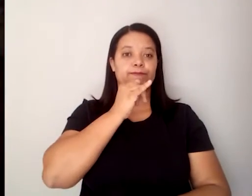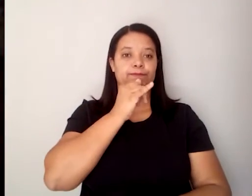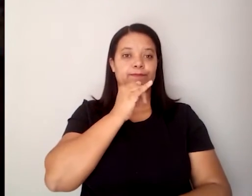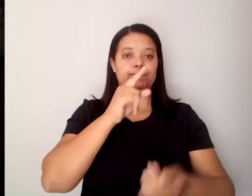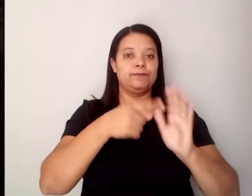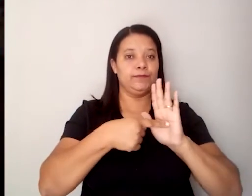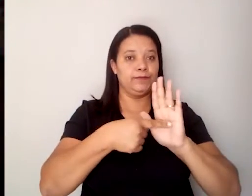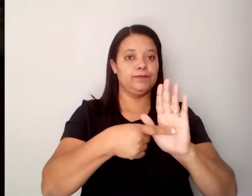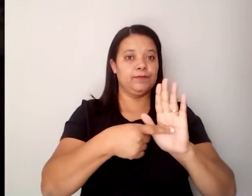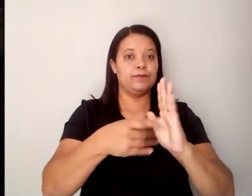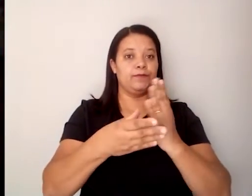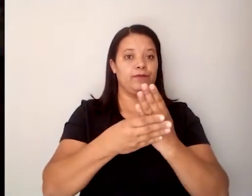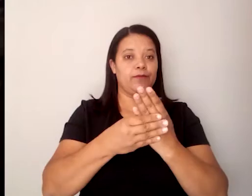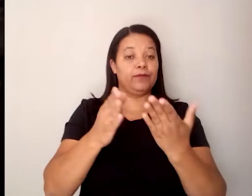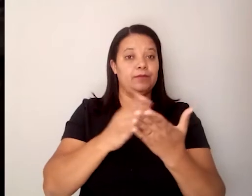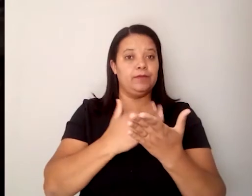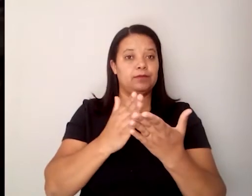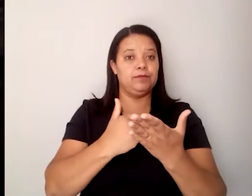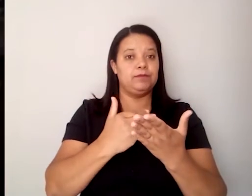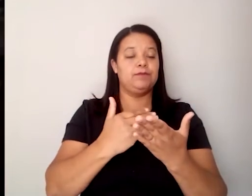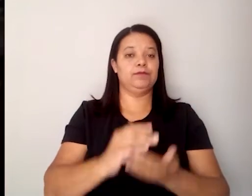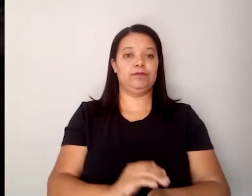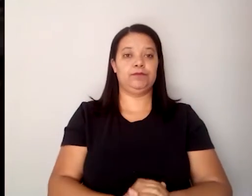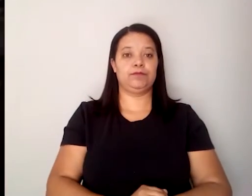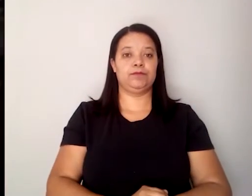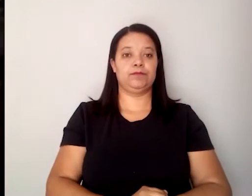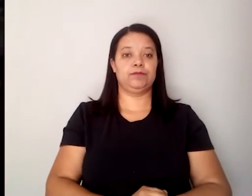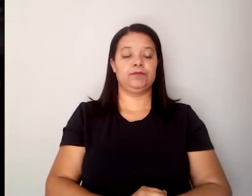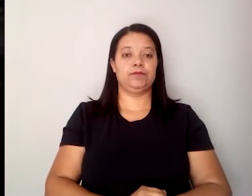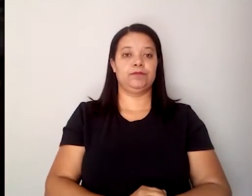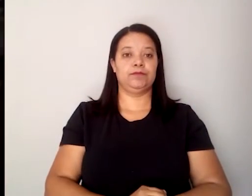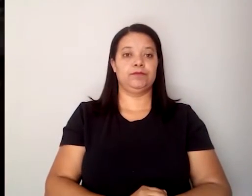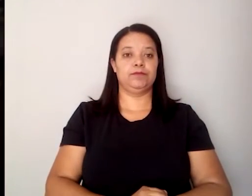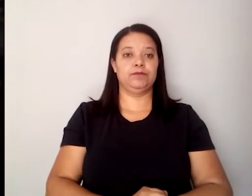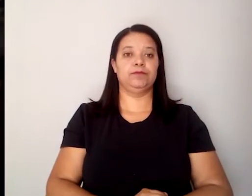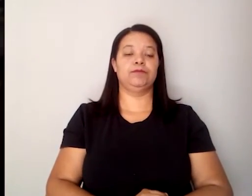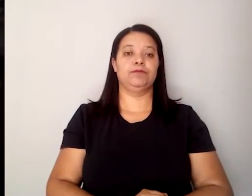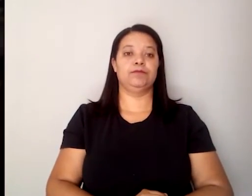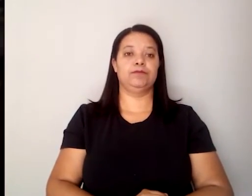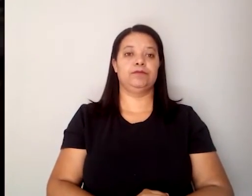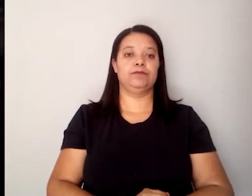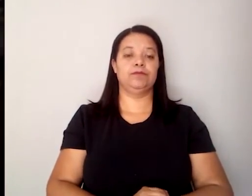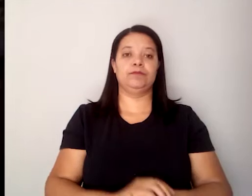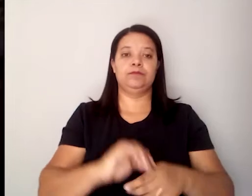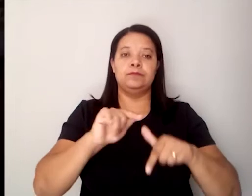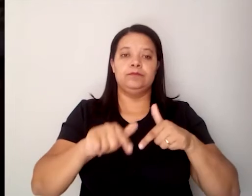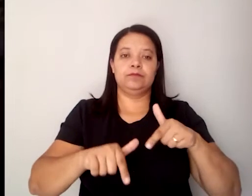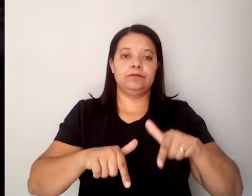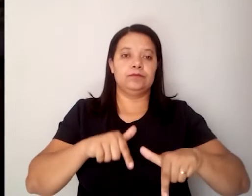De livros que nós fizemos nesse, nesse movimento,